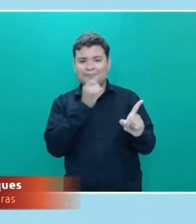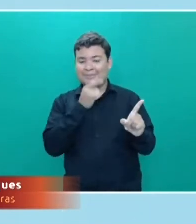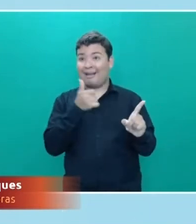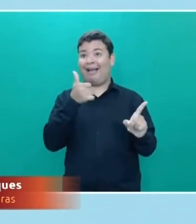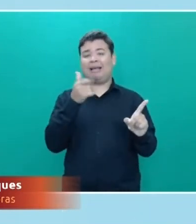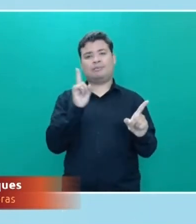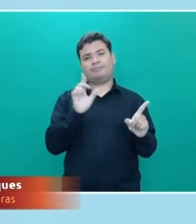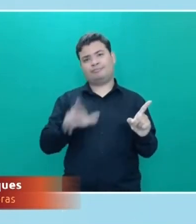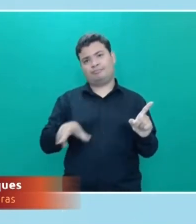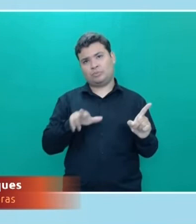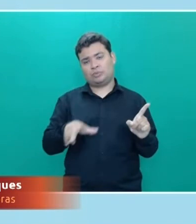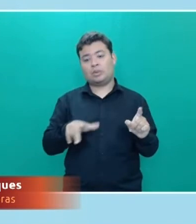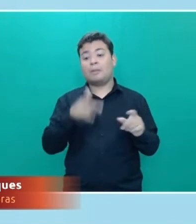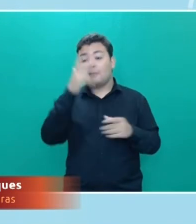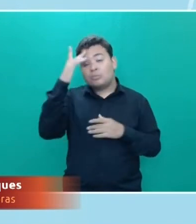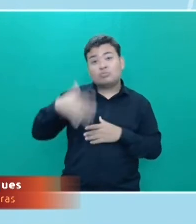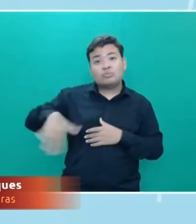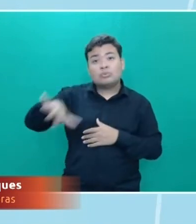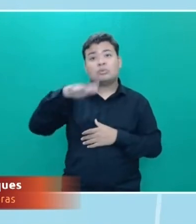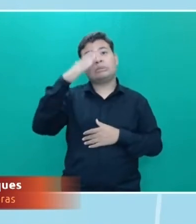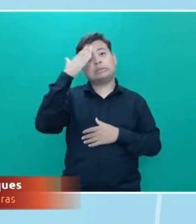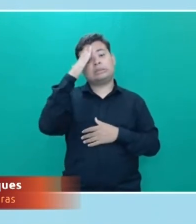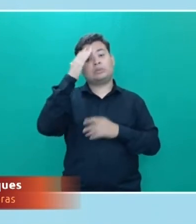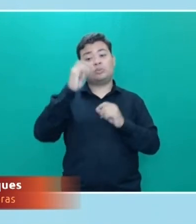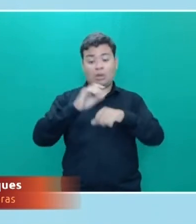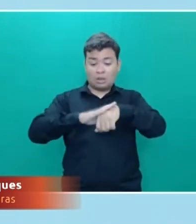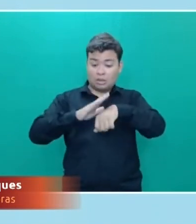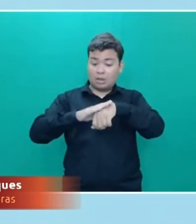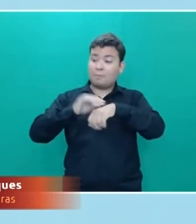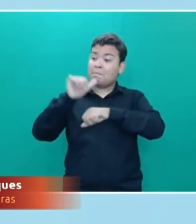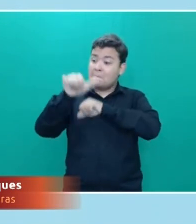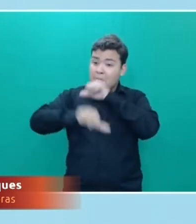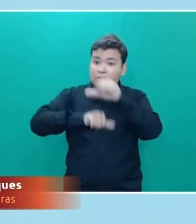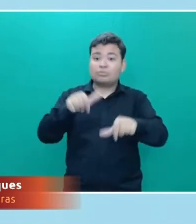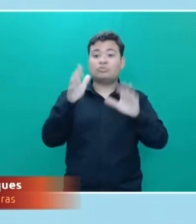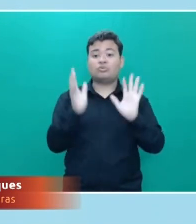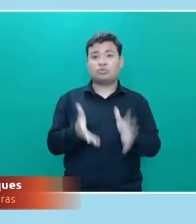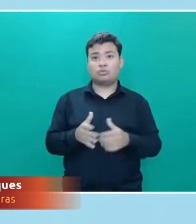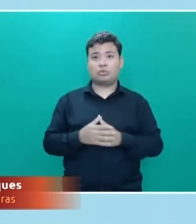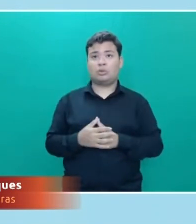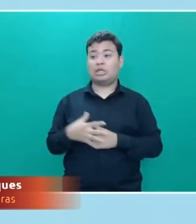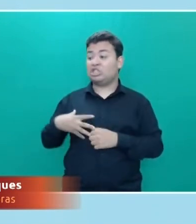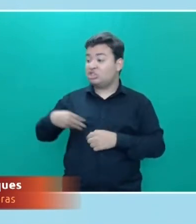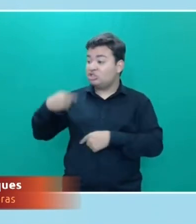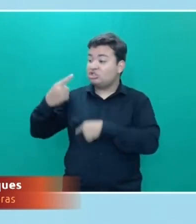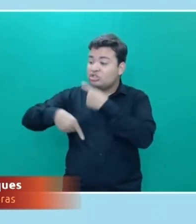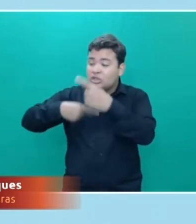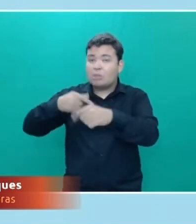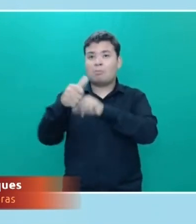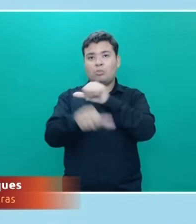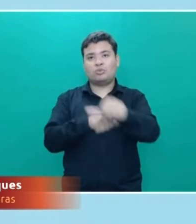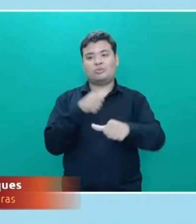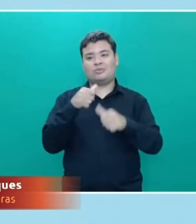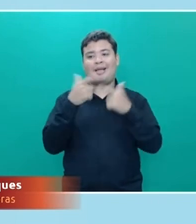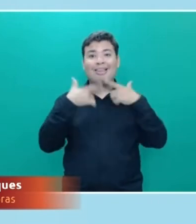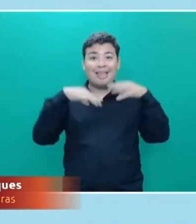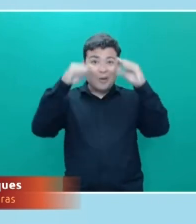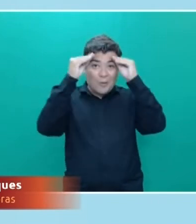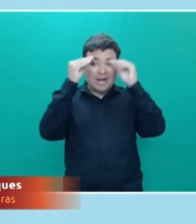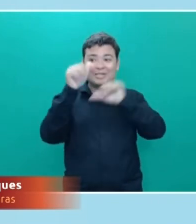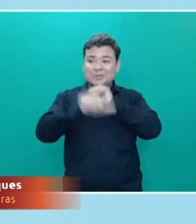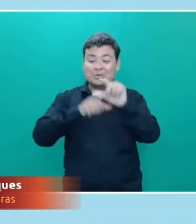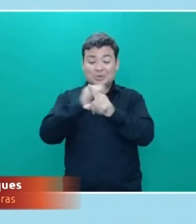têm que entender que os tempos mudaram, a geração mudou, a linguagem mudou, a sociedade